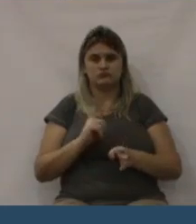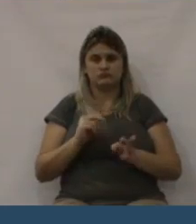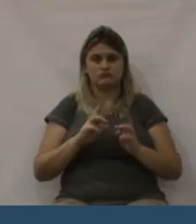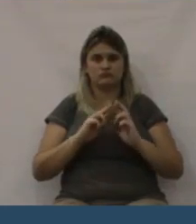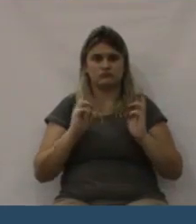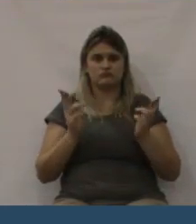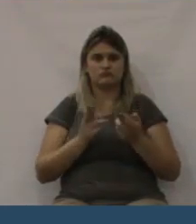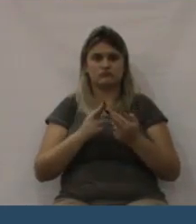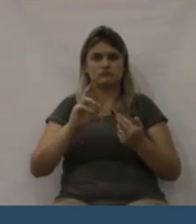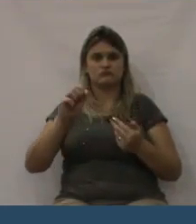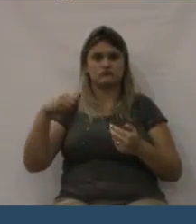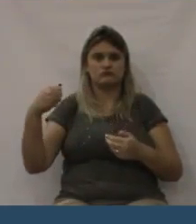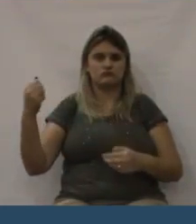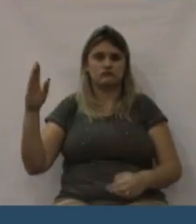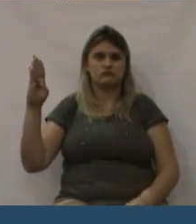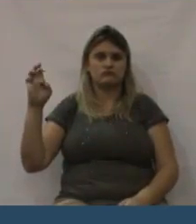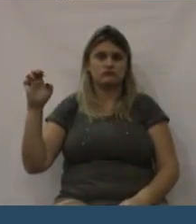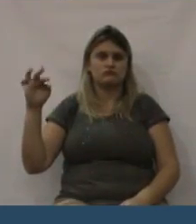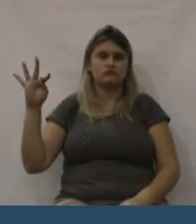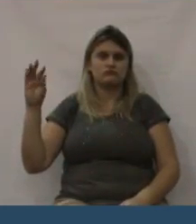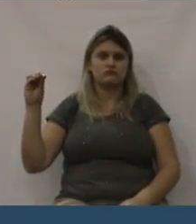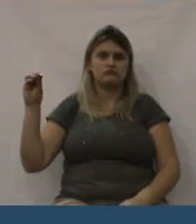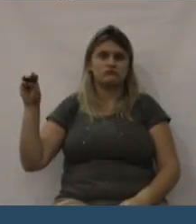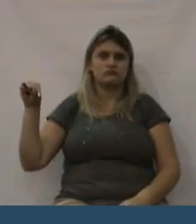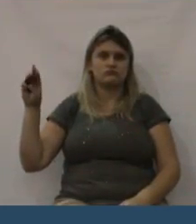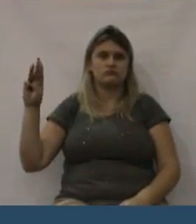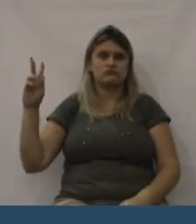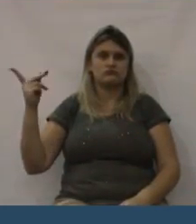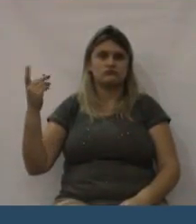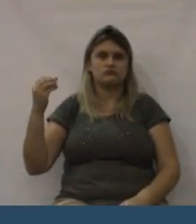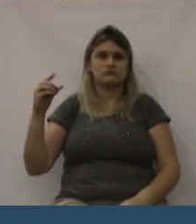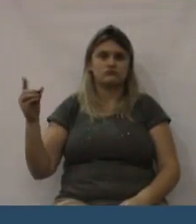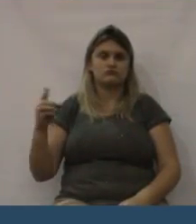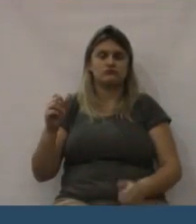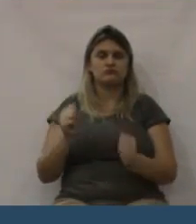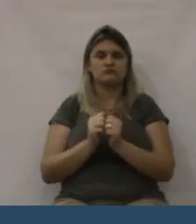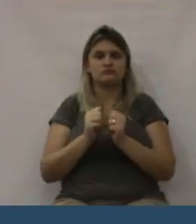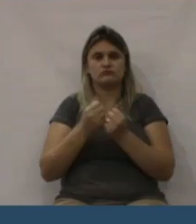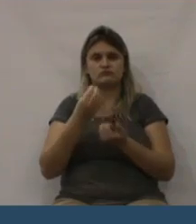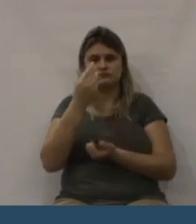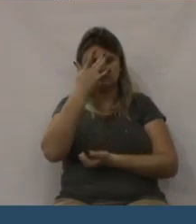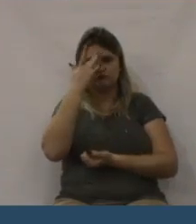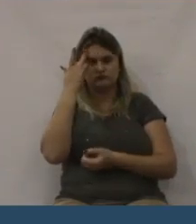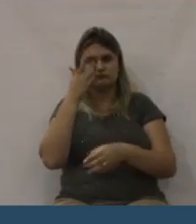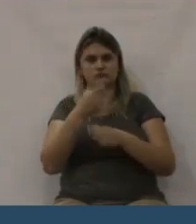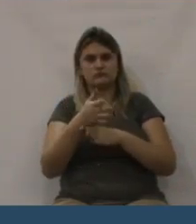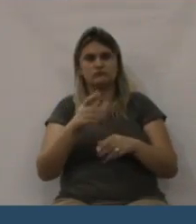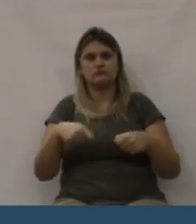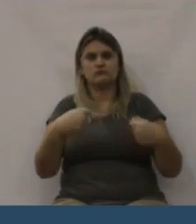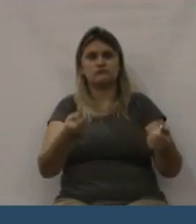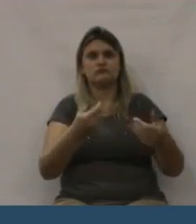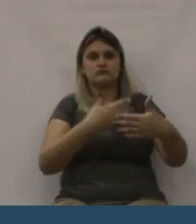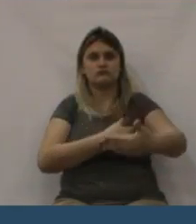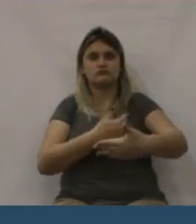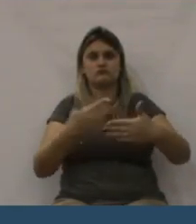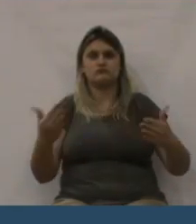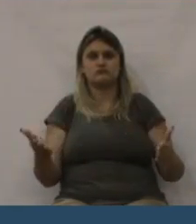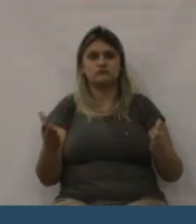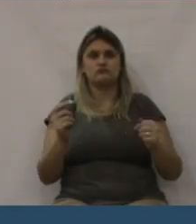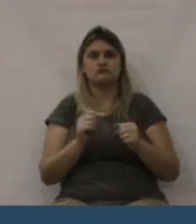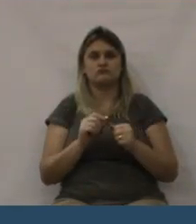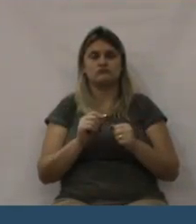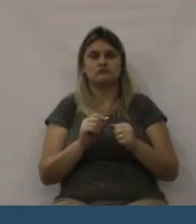disso, foi reativado o Conselho de Segurança. Estava lá o seu Vladimir,